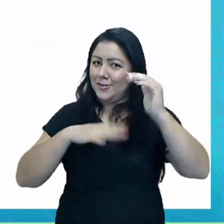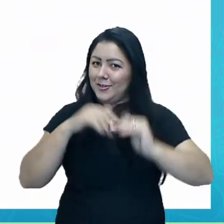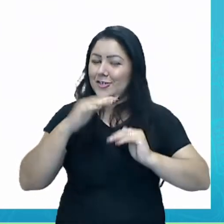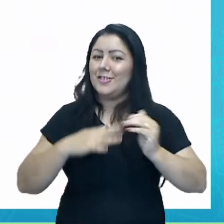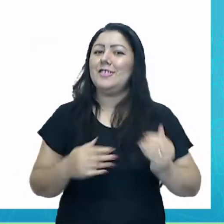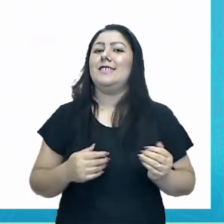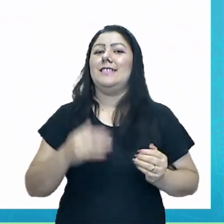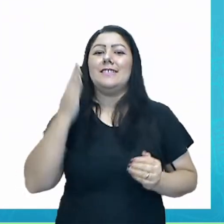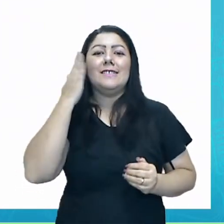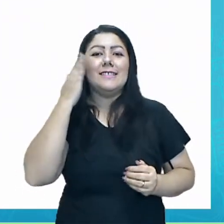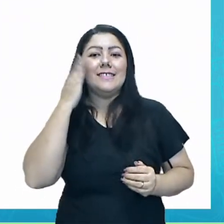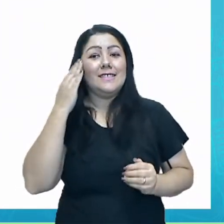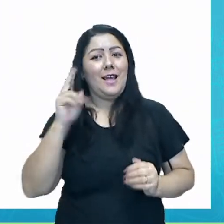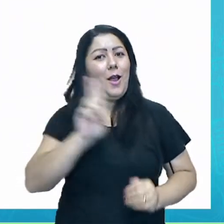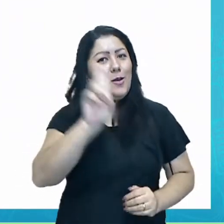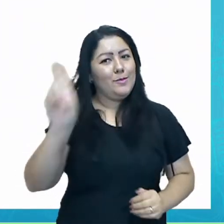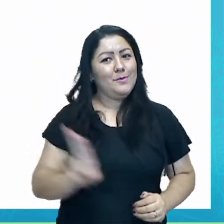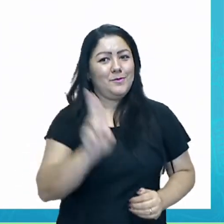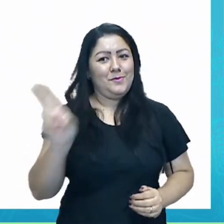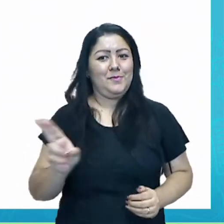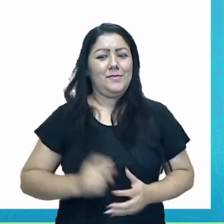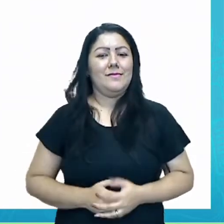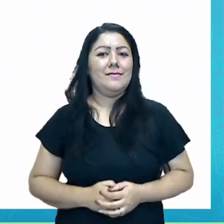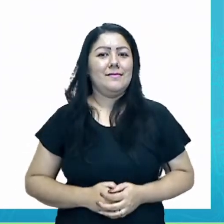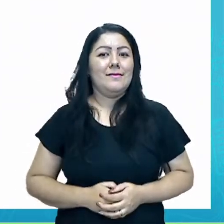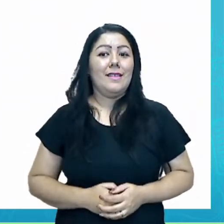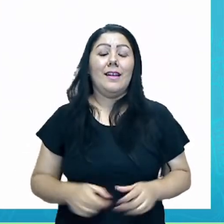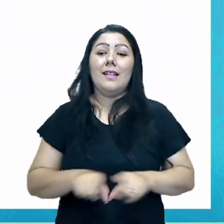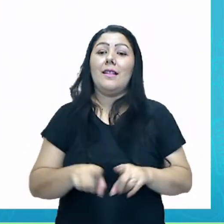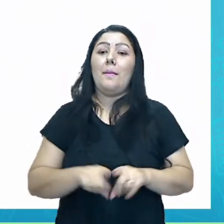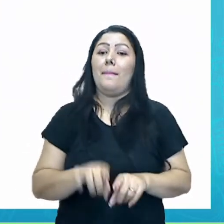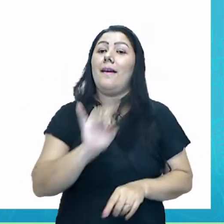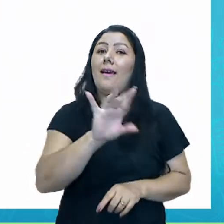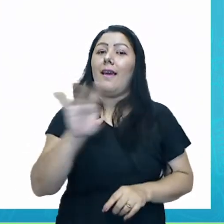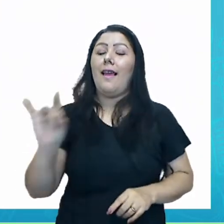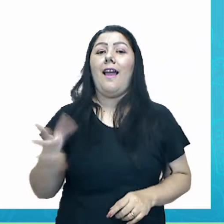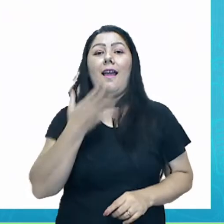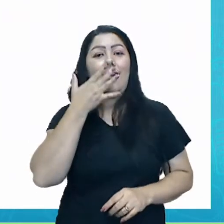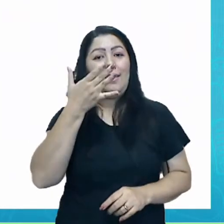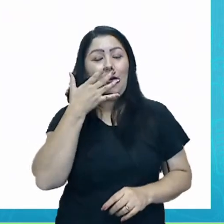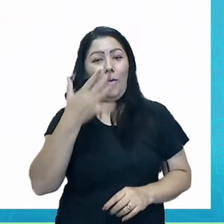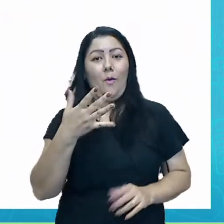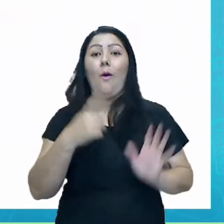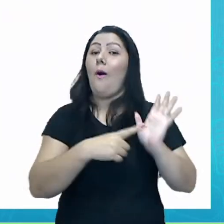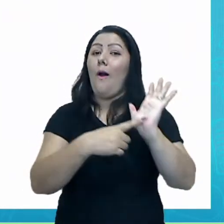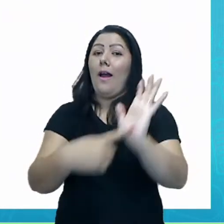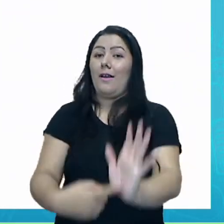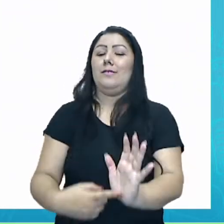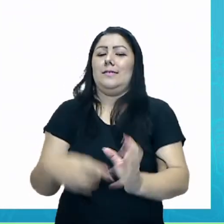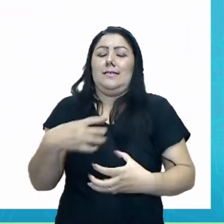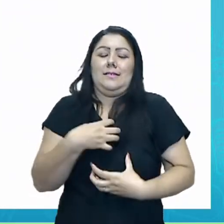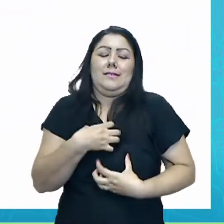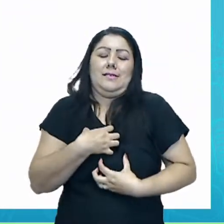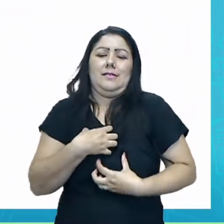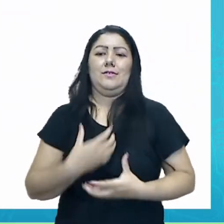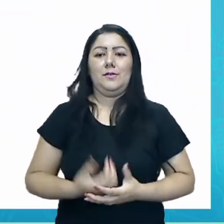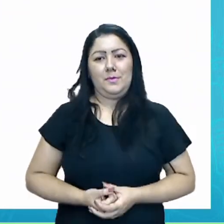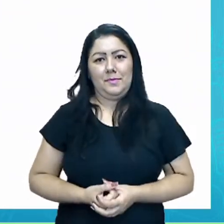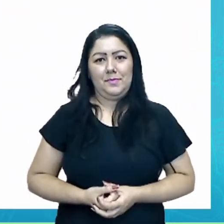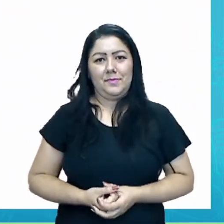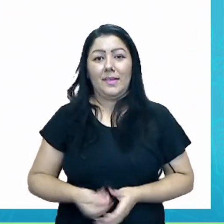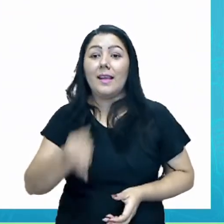um sentimento. Observe essa figura que está na tela. Cinza, totalmente cinza.